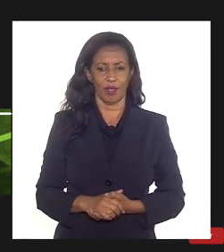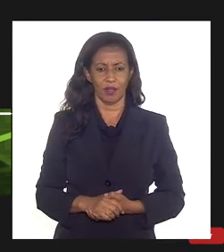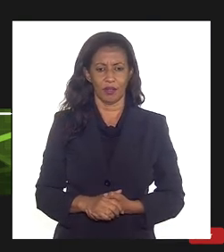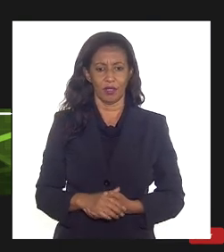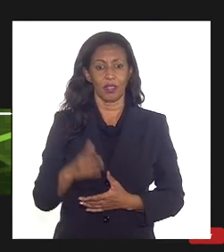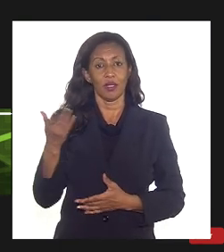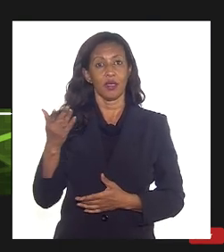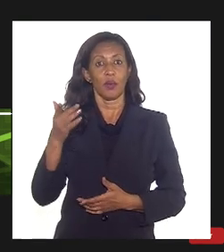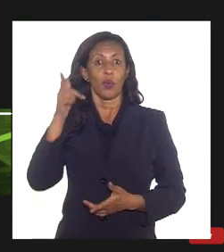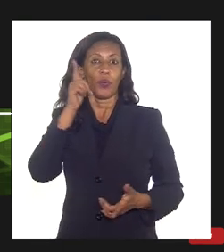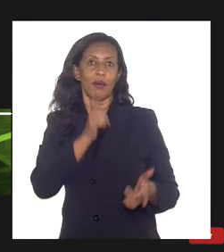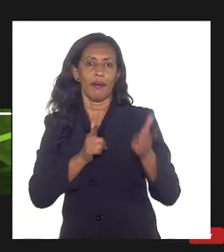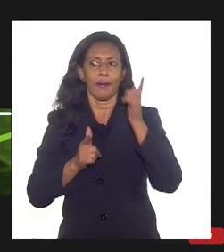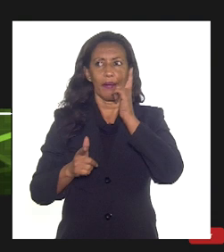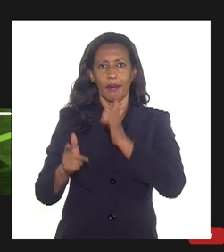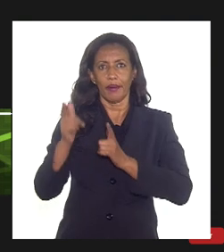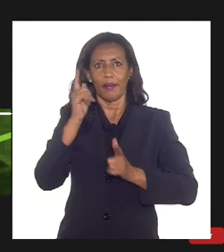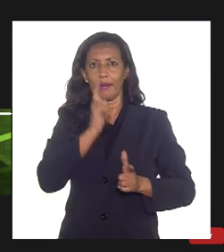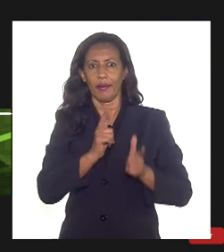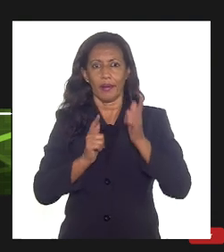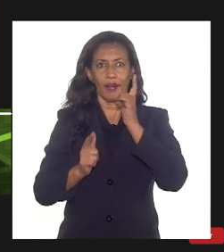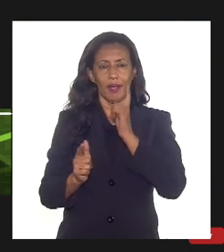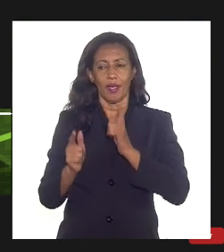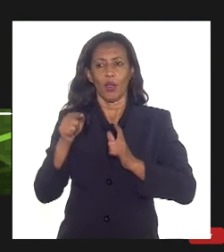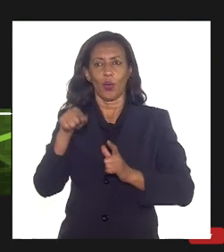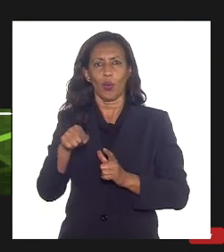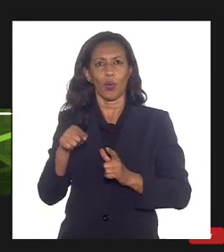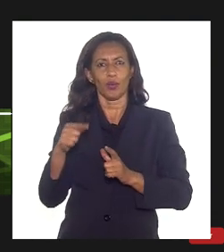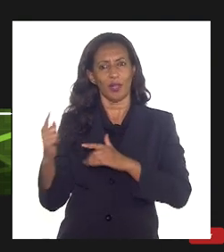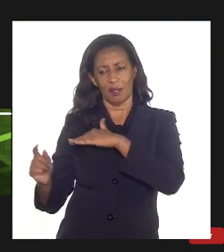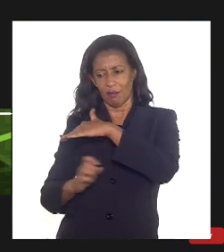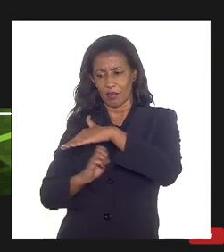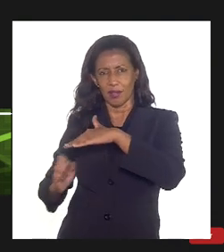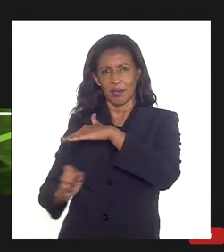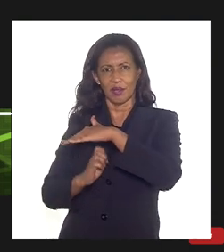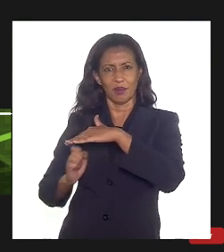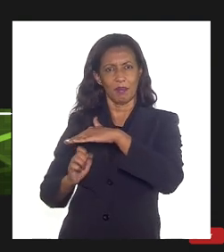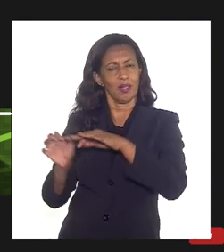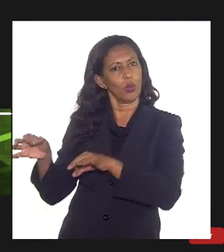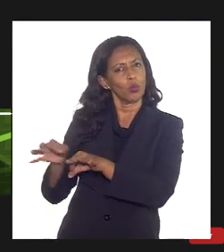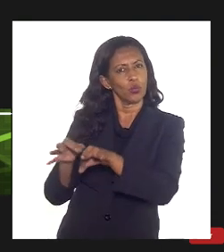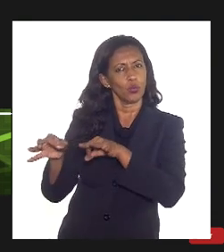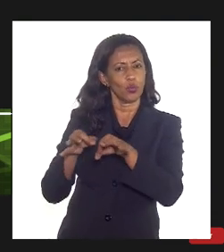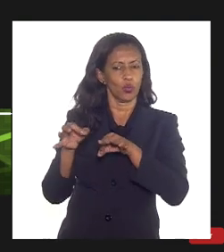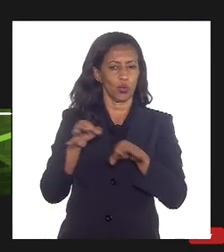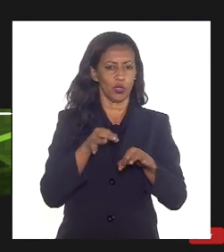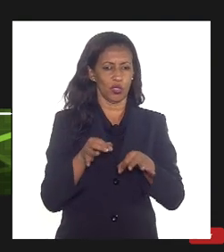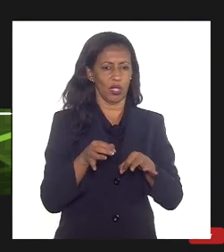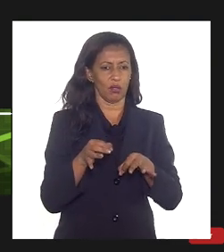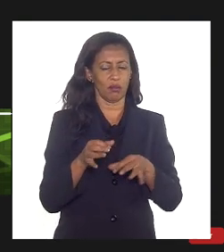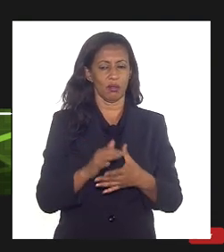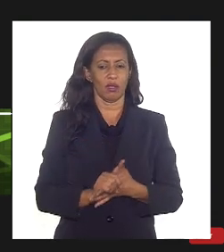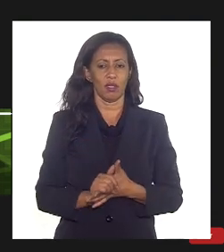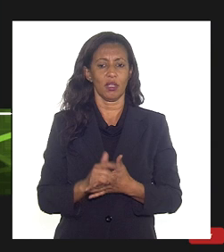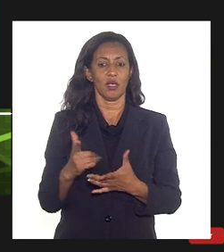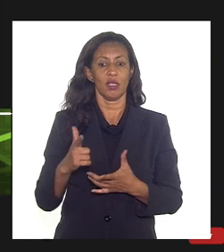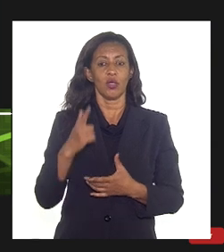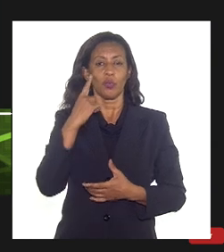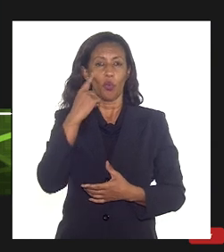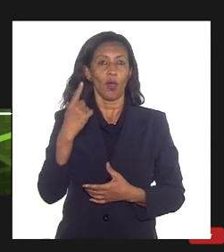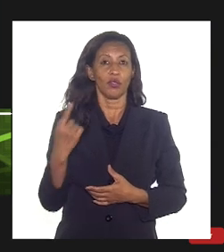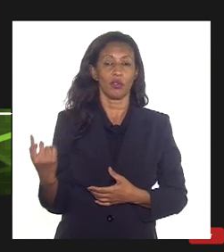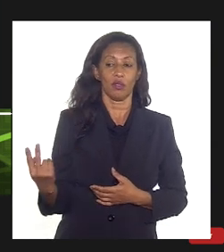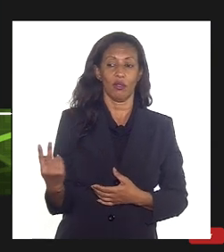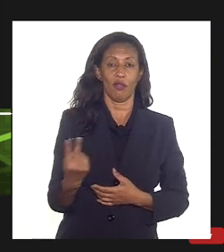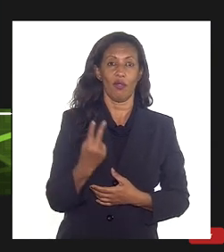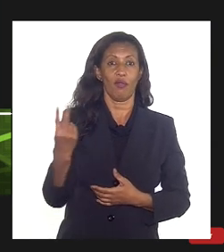ganha-ganha quando traz o maior valor para as companhias que estão produzindo esse projeto naturalmente isso aí se reflete em maior valor de